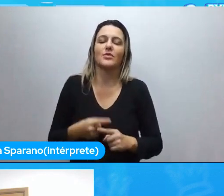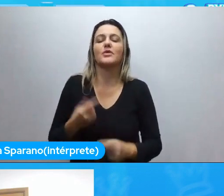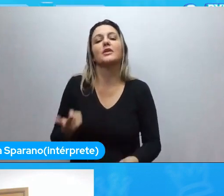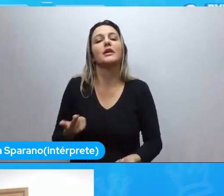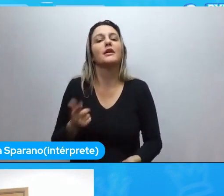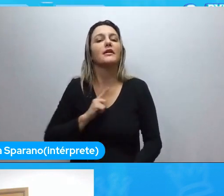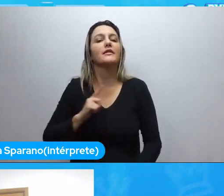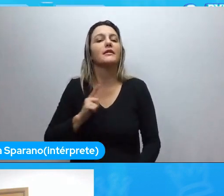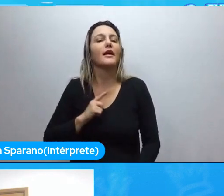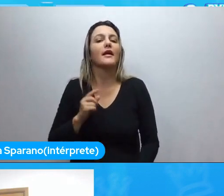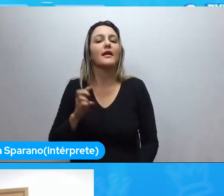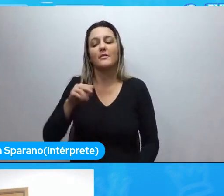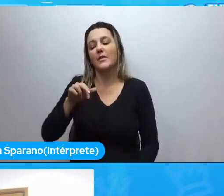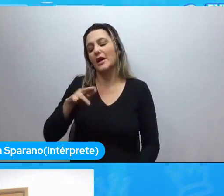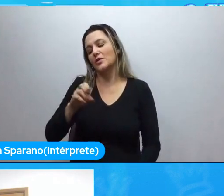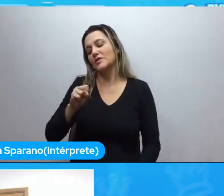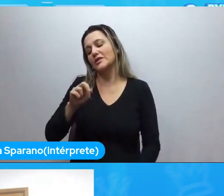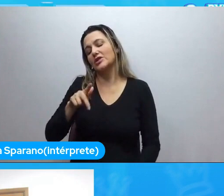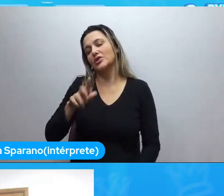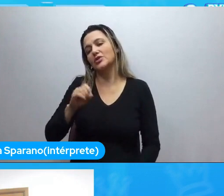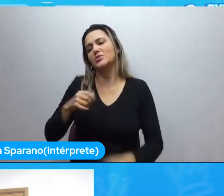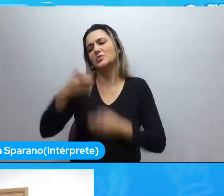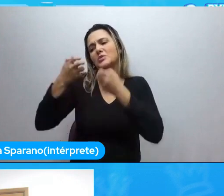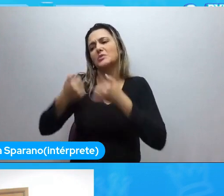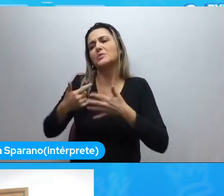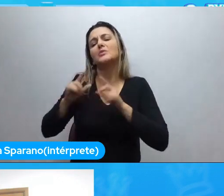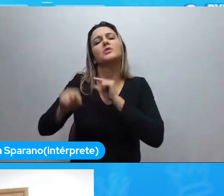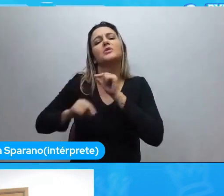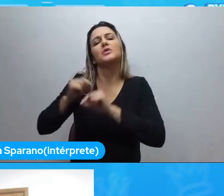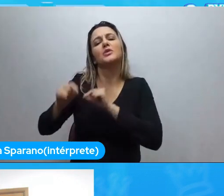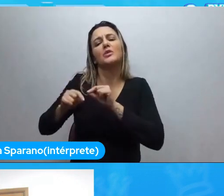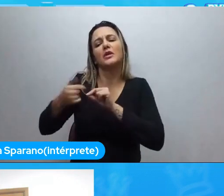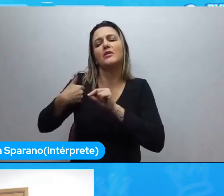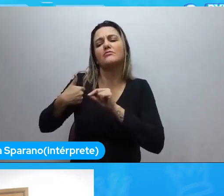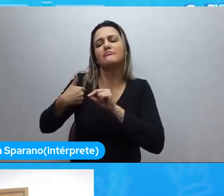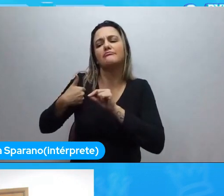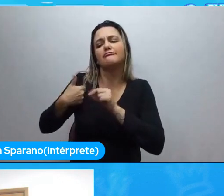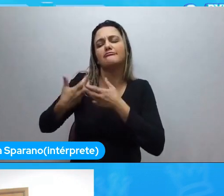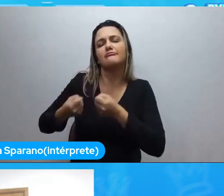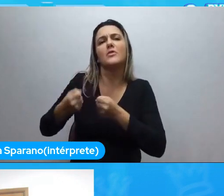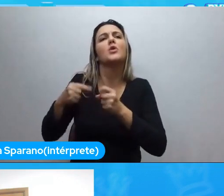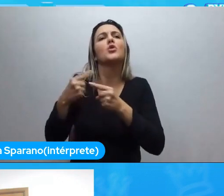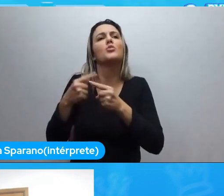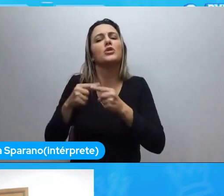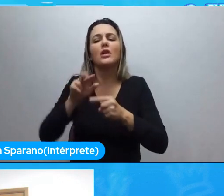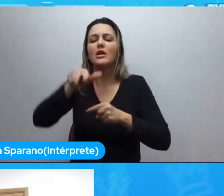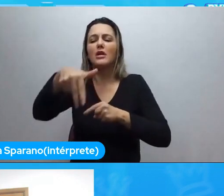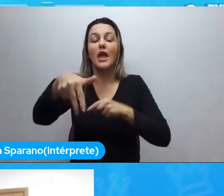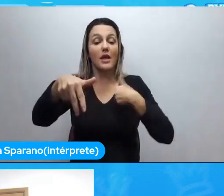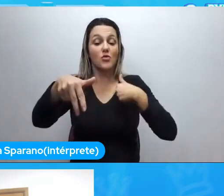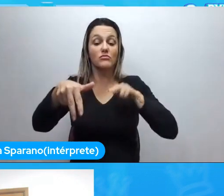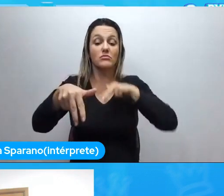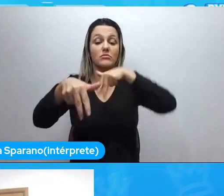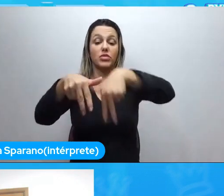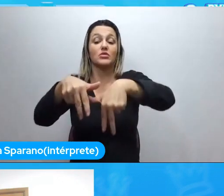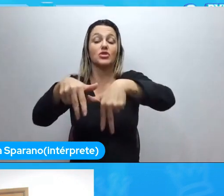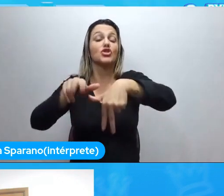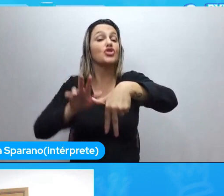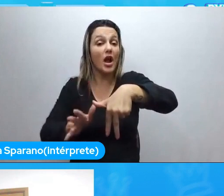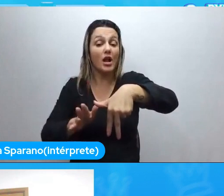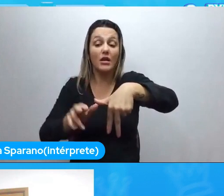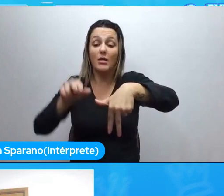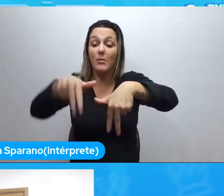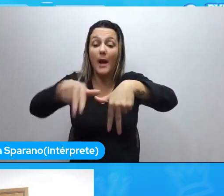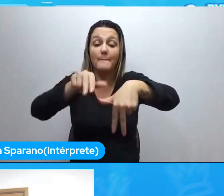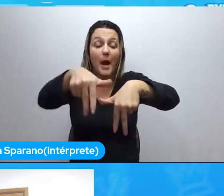criar espaços seguros e estar em outros? Porque quando eu cheguei ali, tinha outras pessoas já. Eu não estava sozinha. Aí quando eu falo